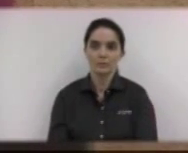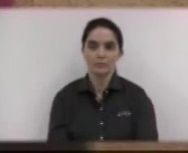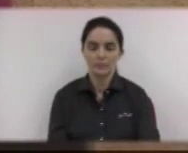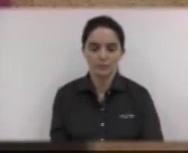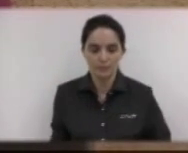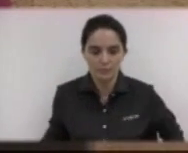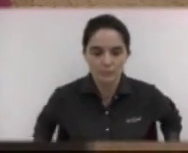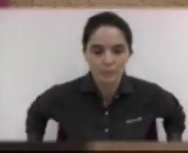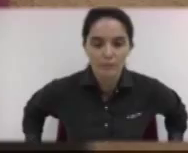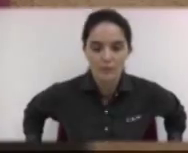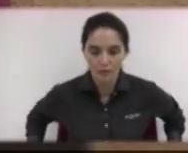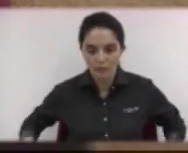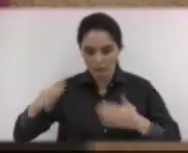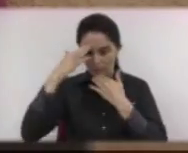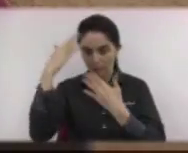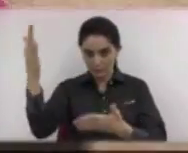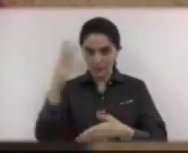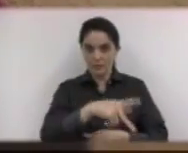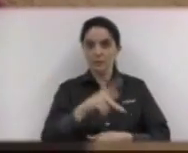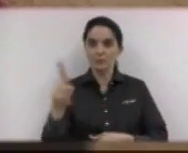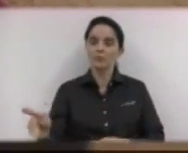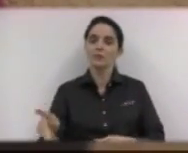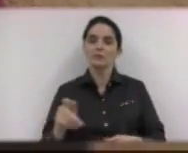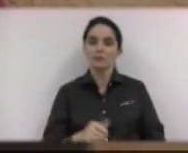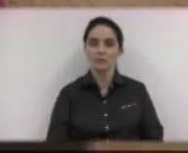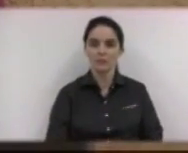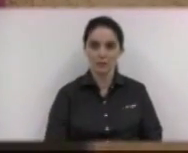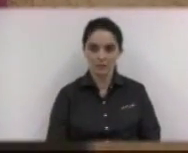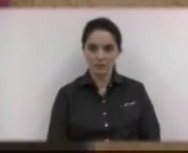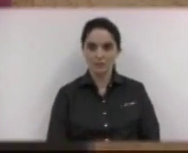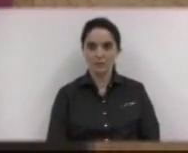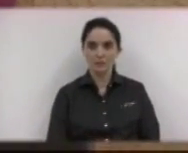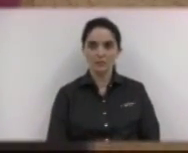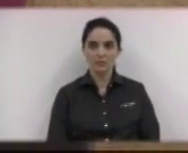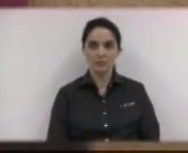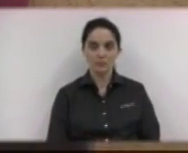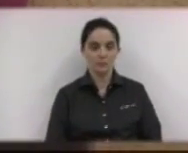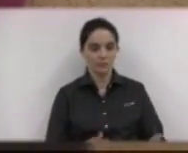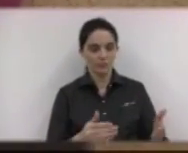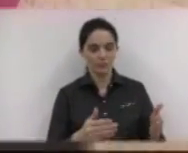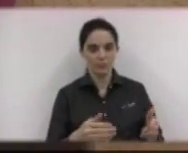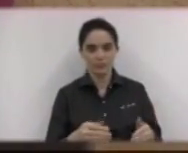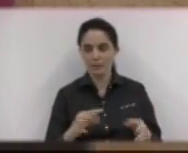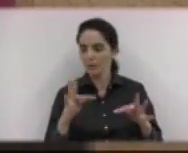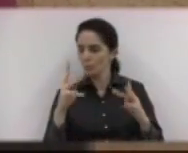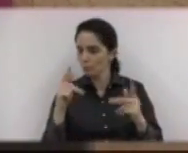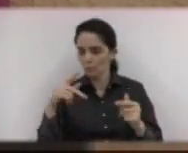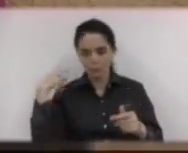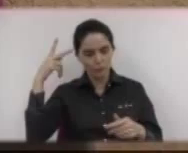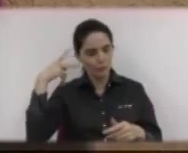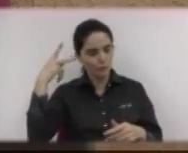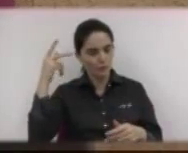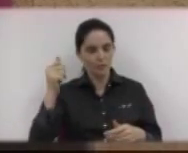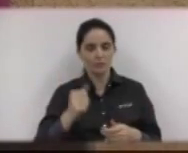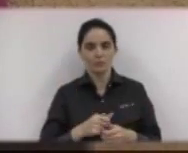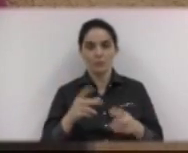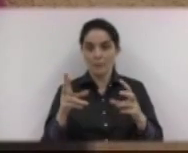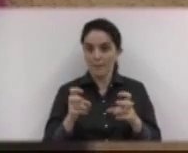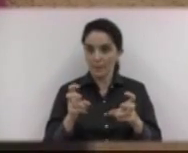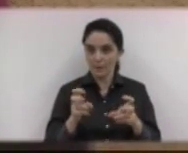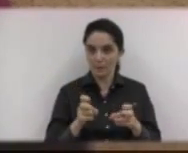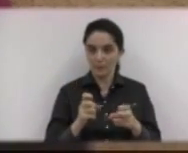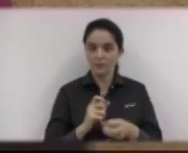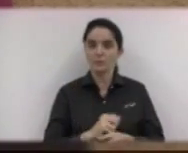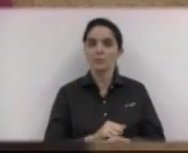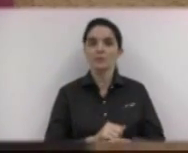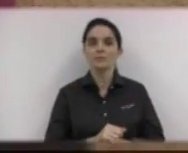Obrigada ao presidente por conceder mais esse espaço, todos os vereadores por nos ouvir, e todos